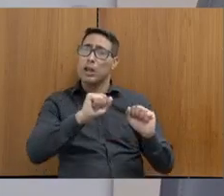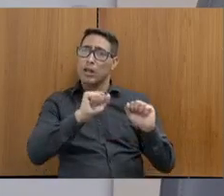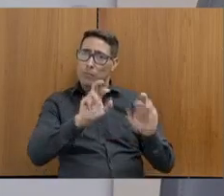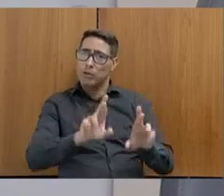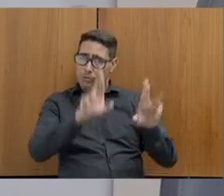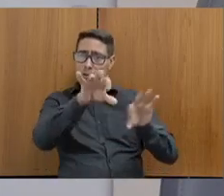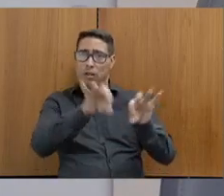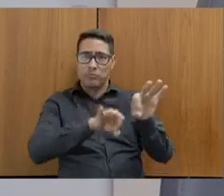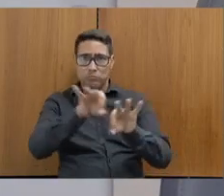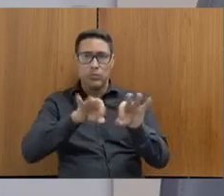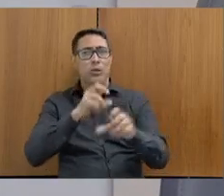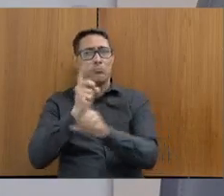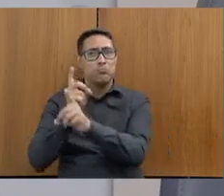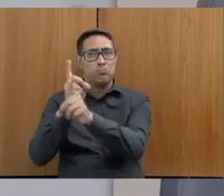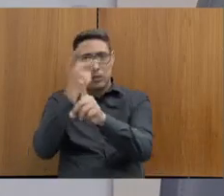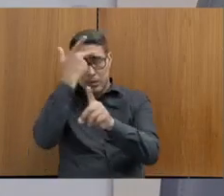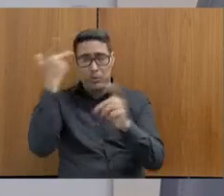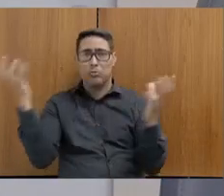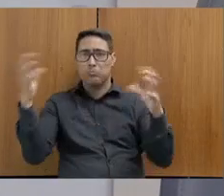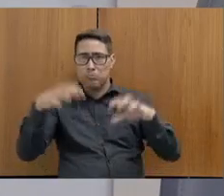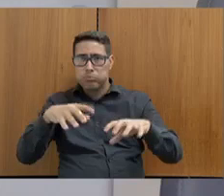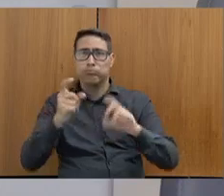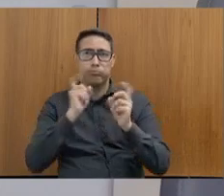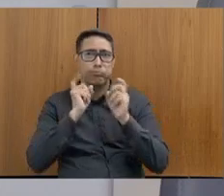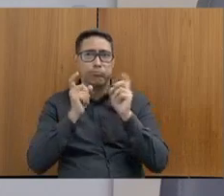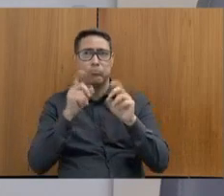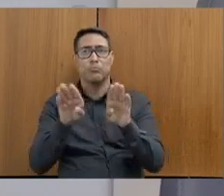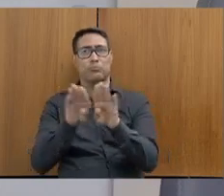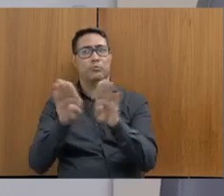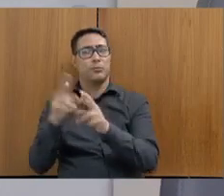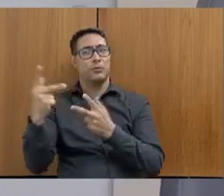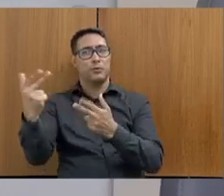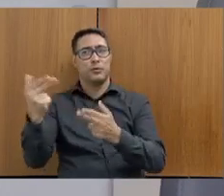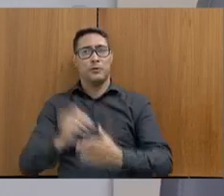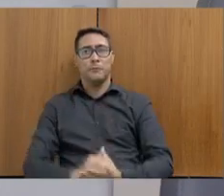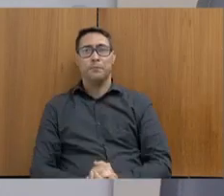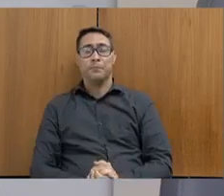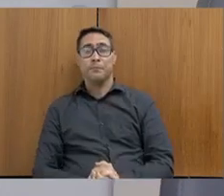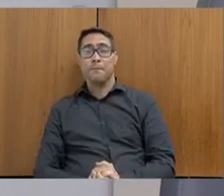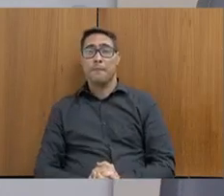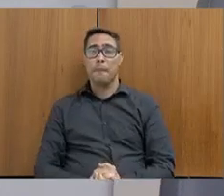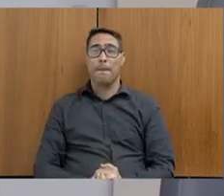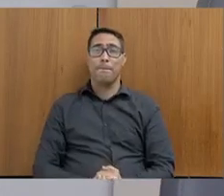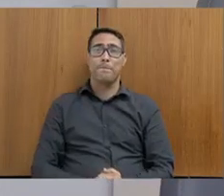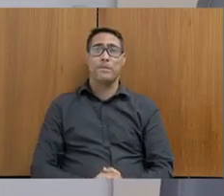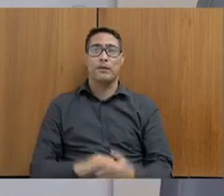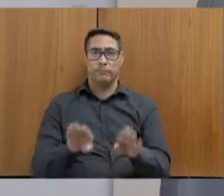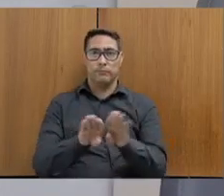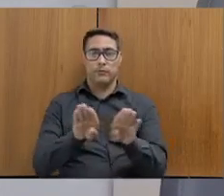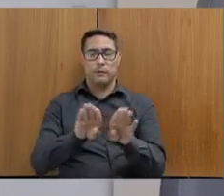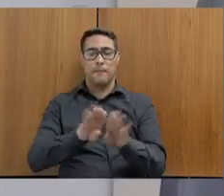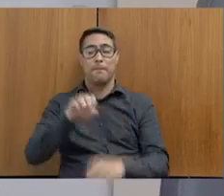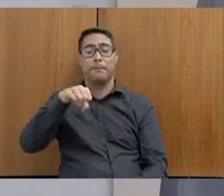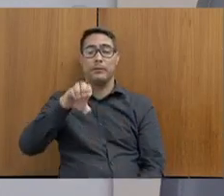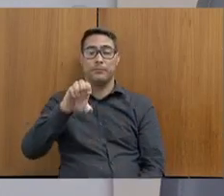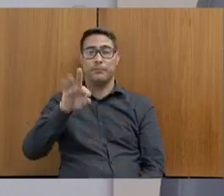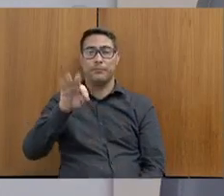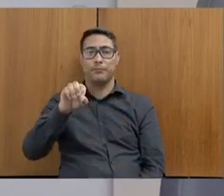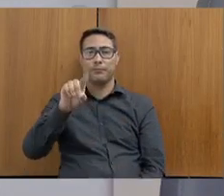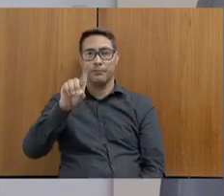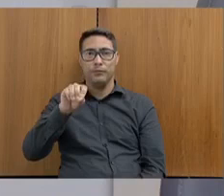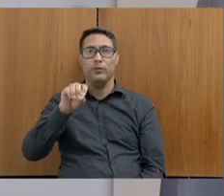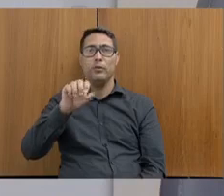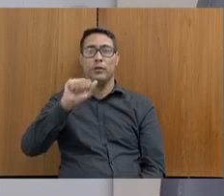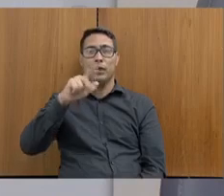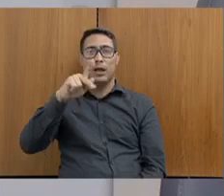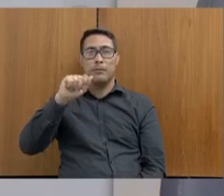encontro com esses atores e tentar propor algo nesse sentido. E, por fim, a respeito do método da PAC. Eu também acho que o método da PAC